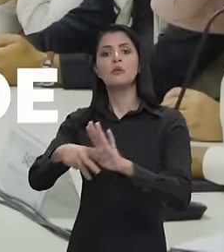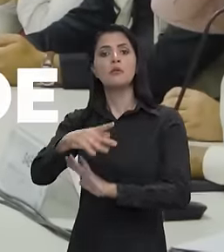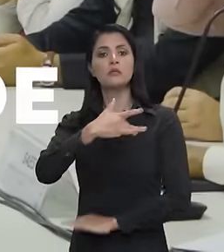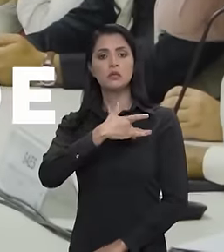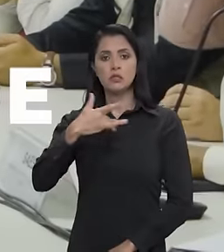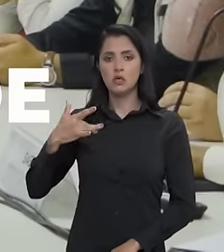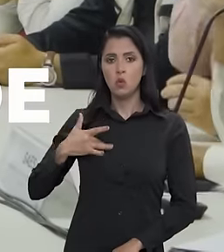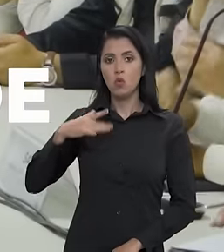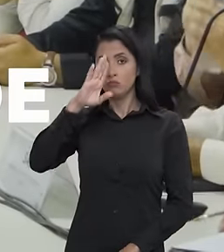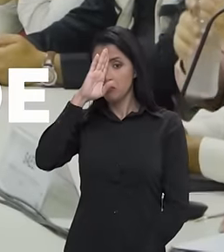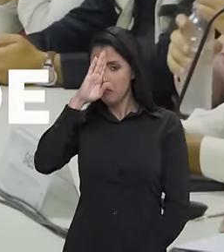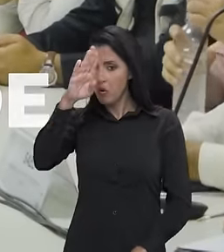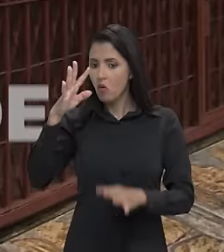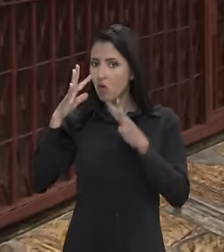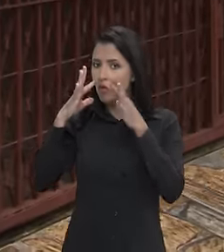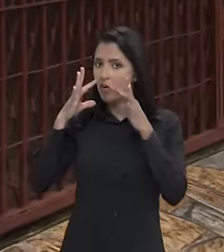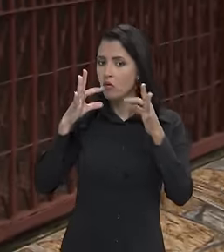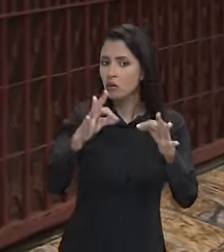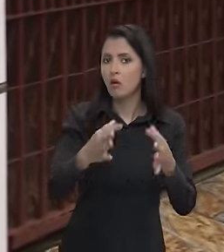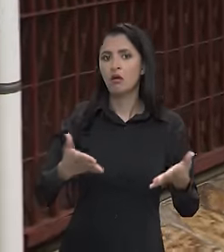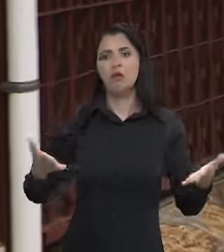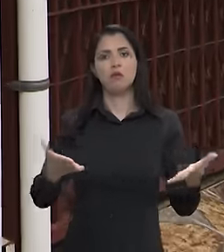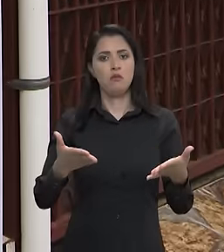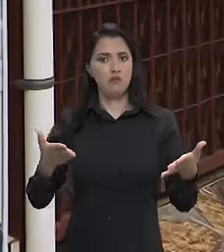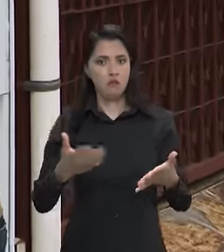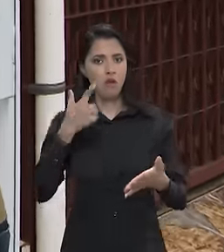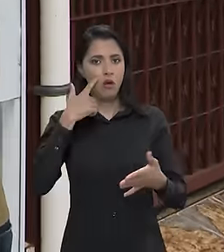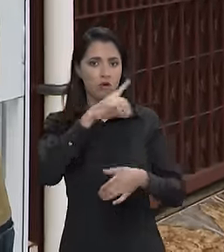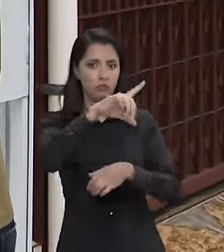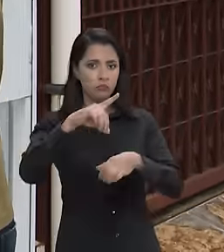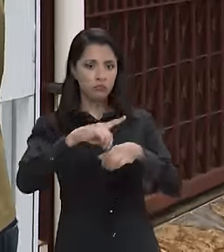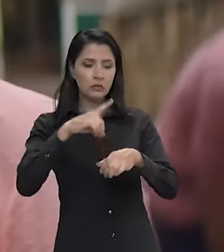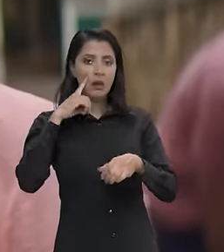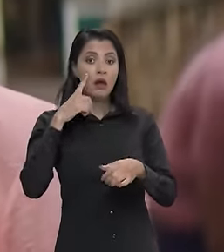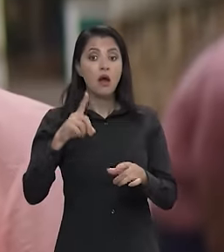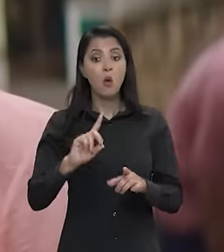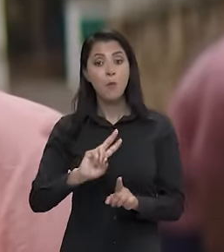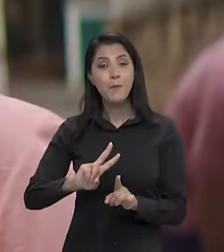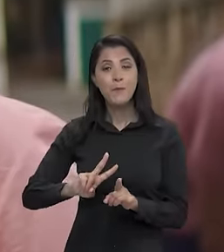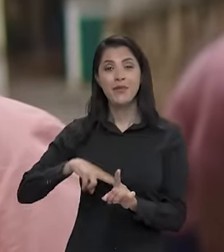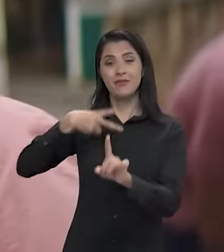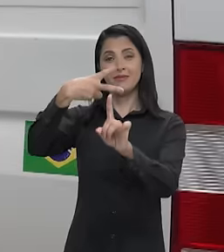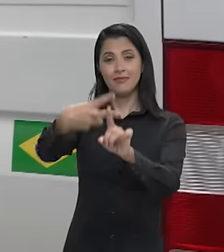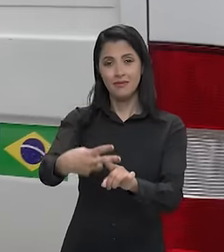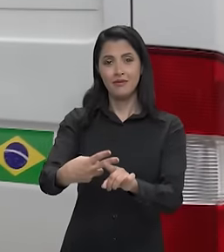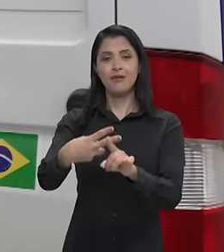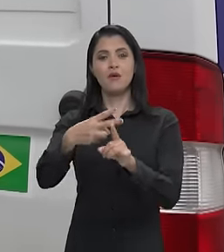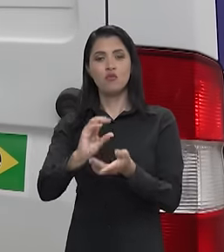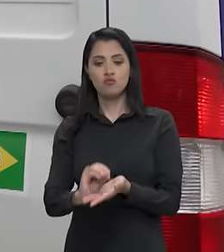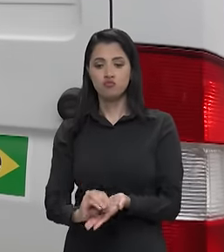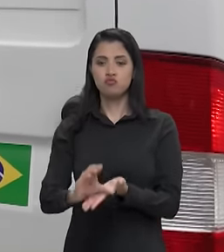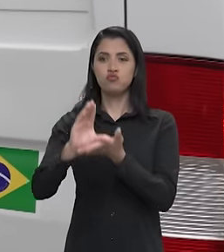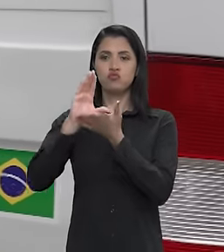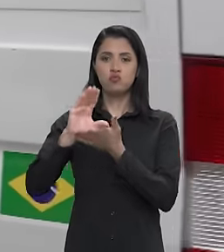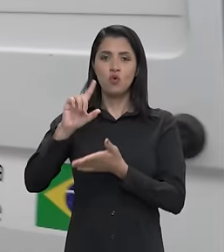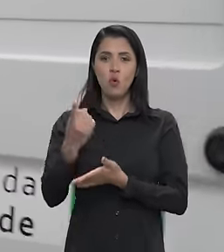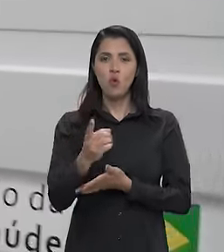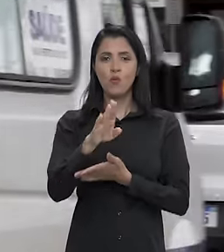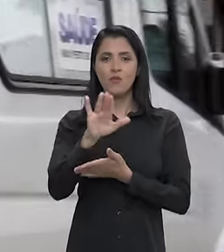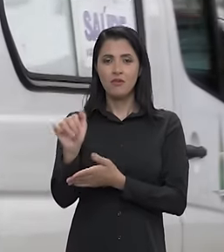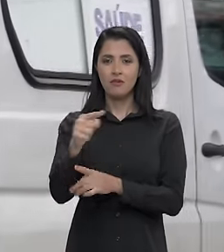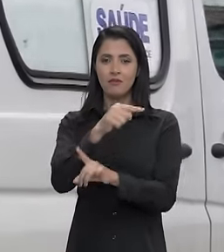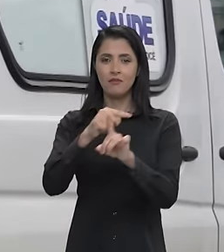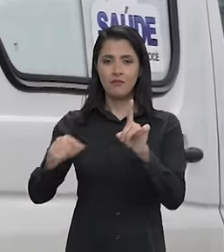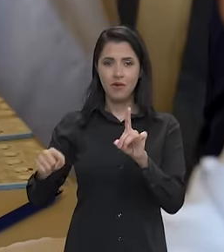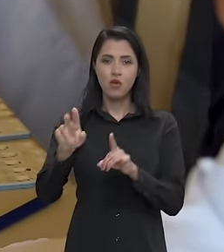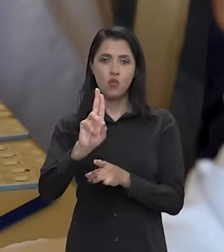está dando total prioridade a essa ação. Ampliamos em R,5 bilhão o repasse de recursos